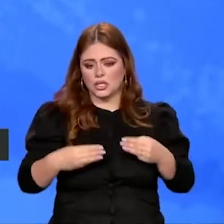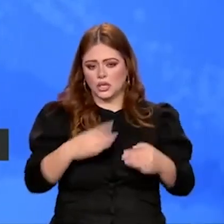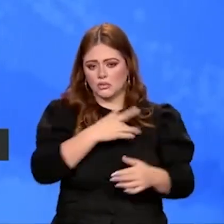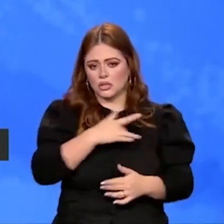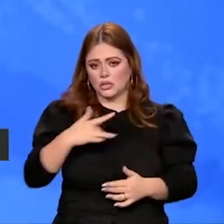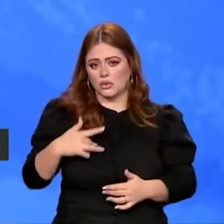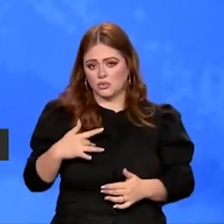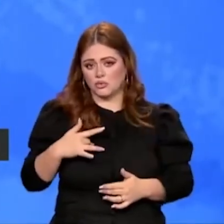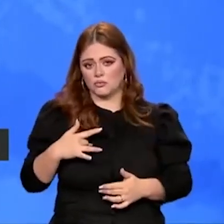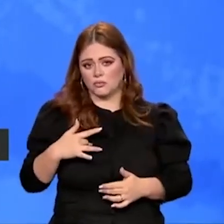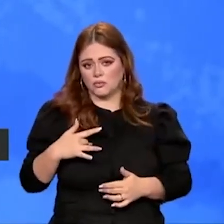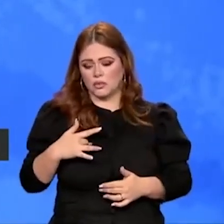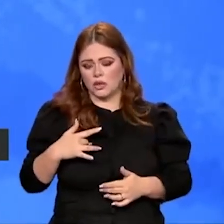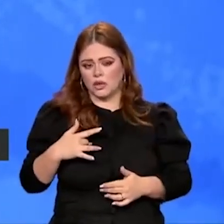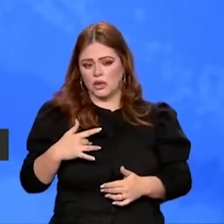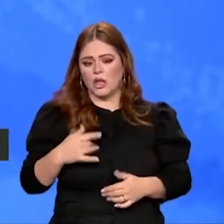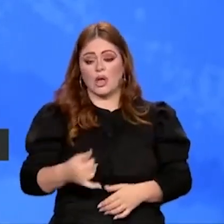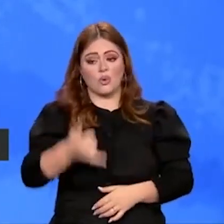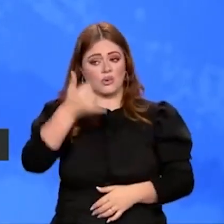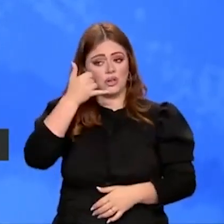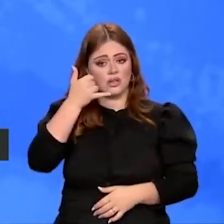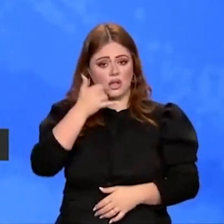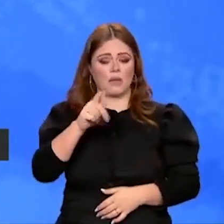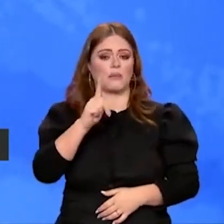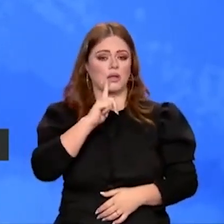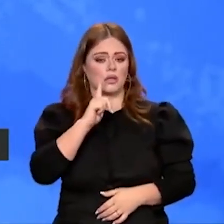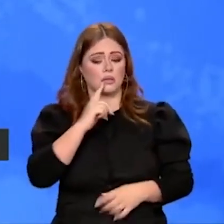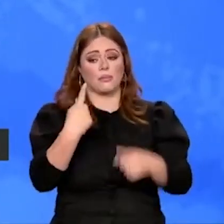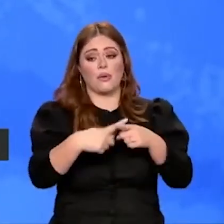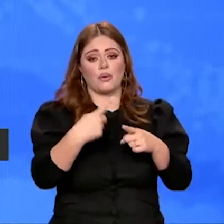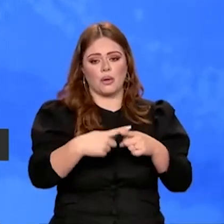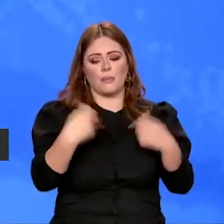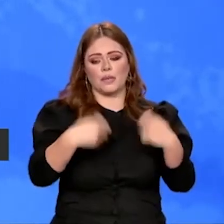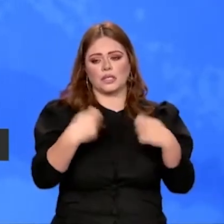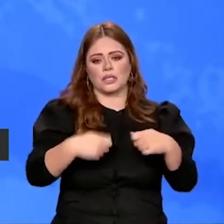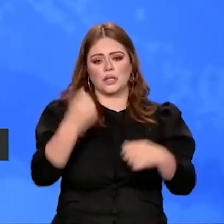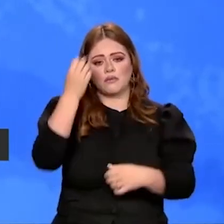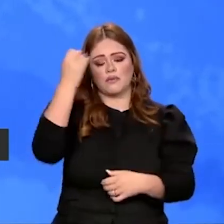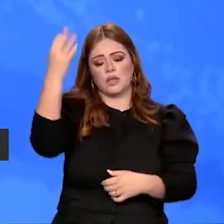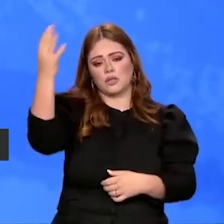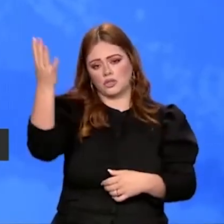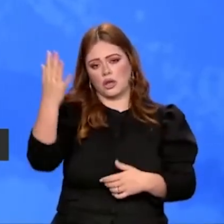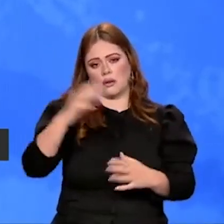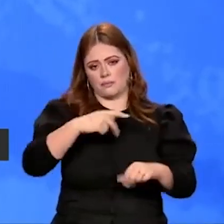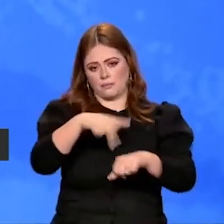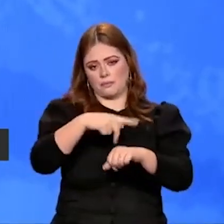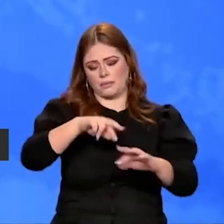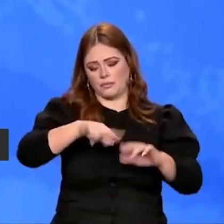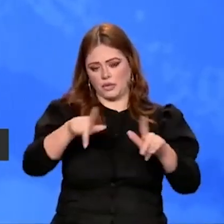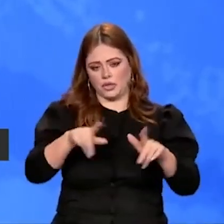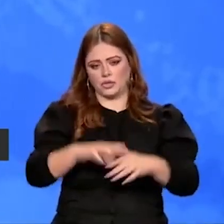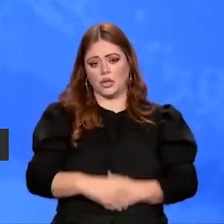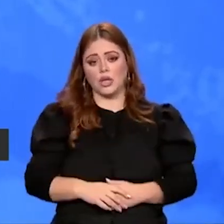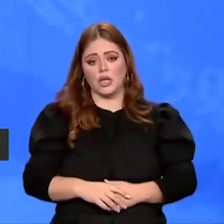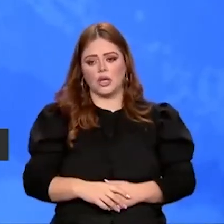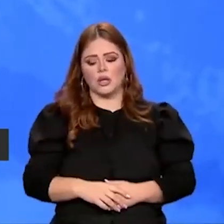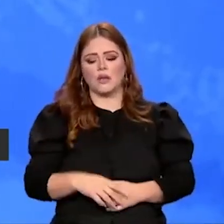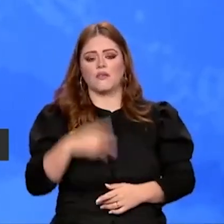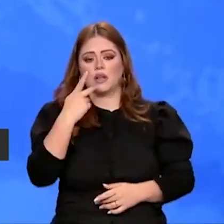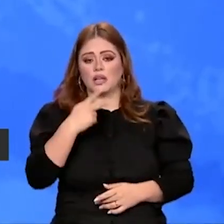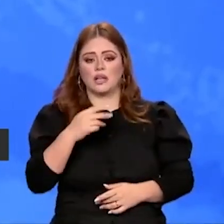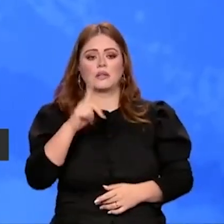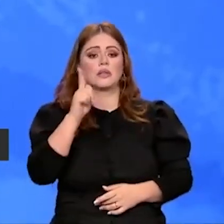Eu fiz questão de ligar para a Nízia, porque eu ia viajar para fora do Brasil. Eu disse, Nízia, vá dormir